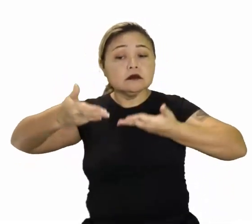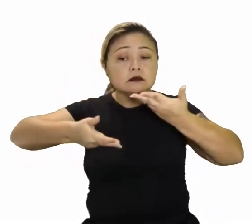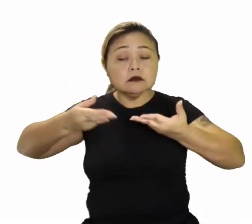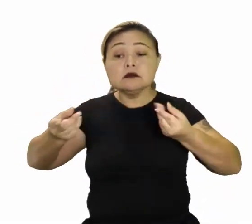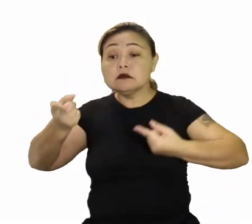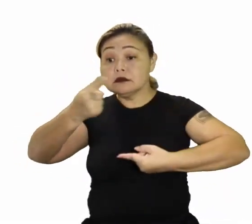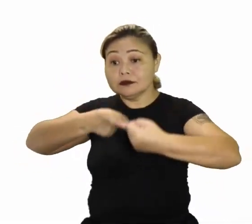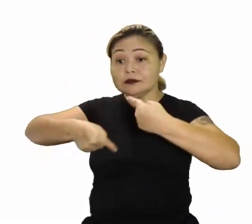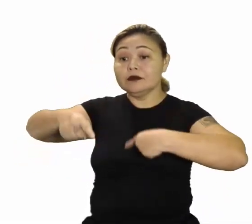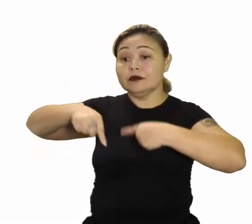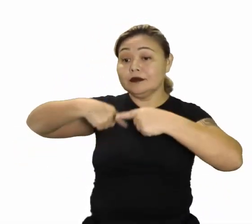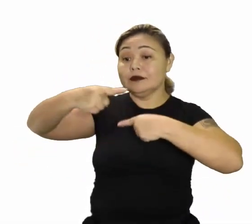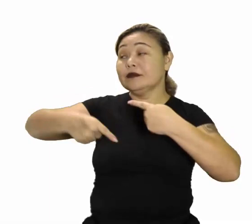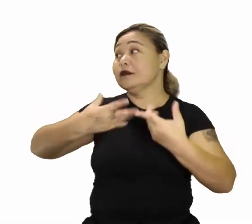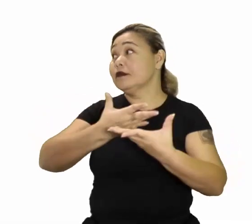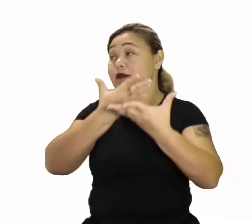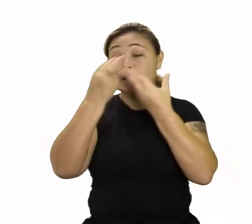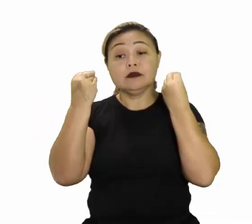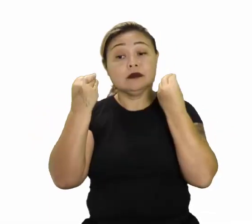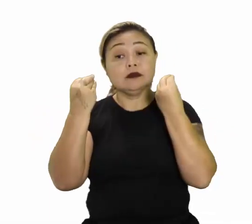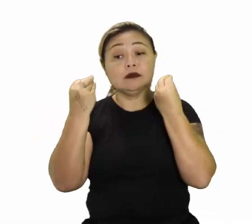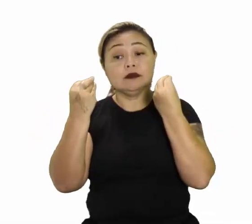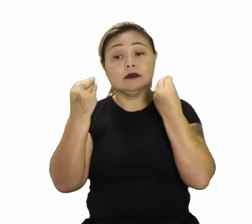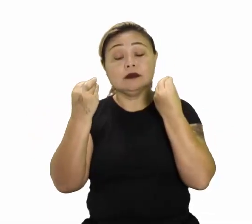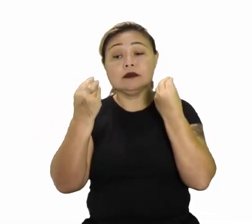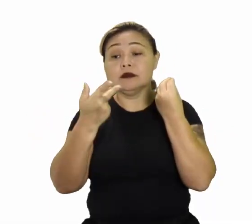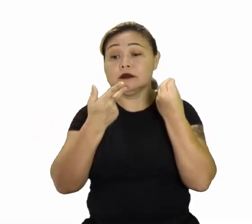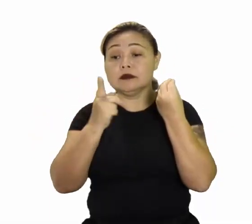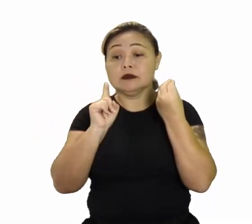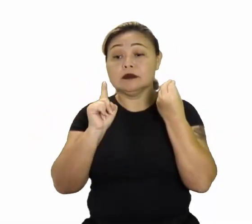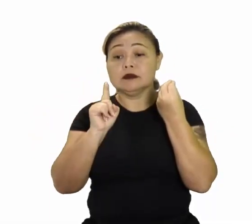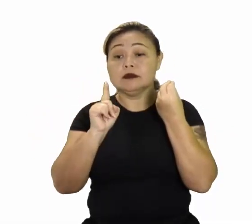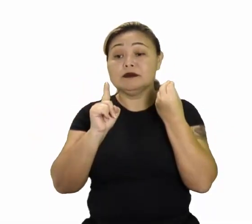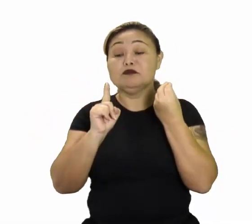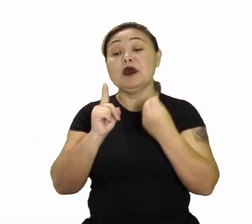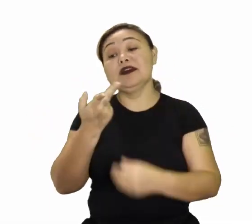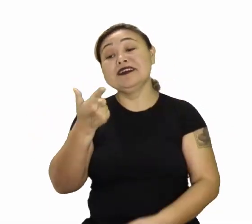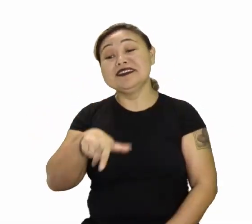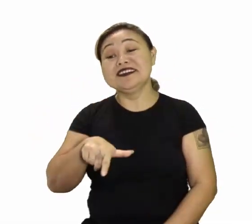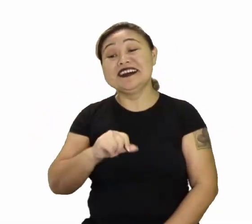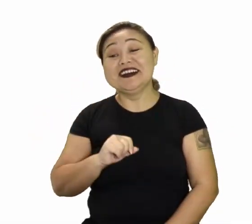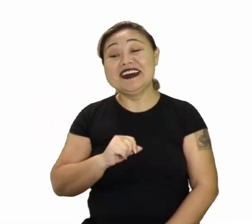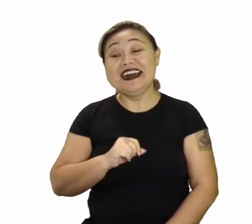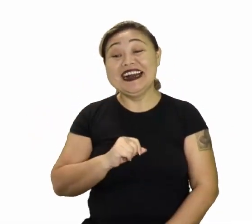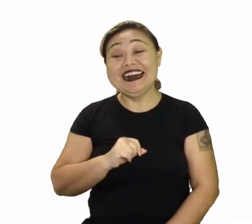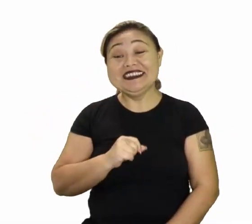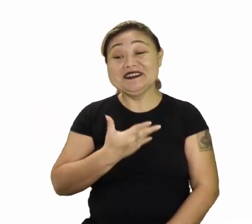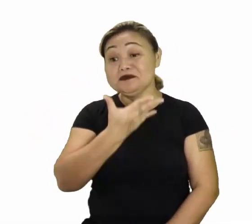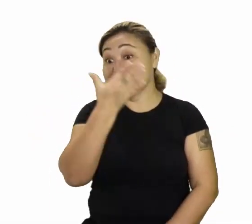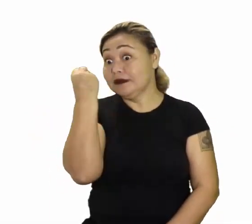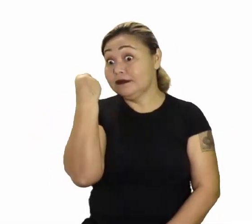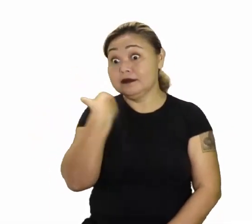renovação. Mas, eu esqueci de uma coisa. Agora, fui falar isso e esqueci de novo. Eita!